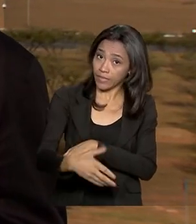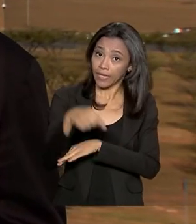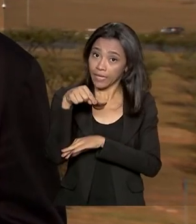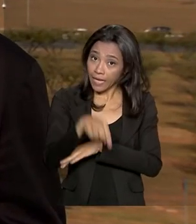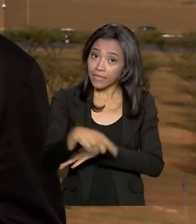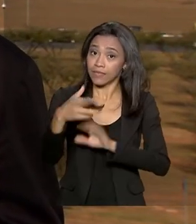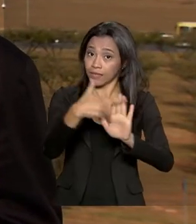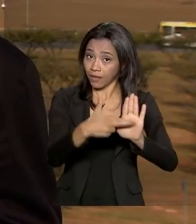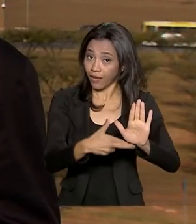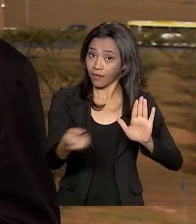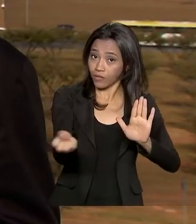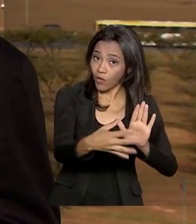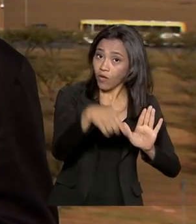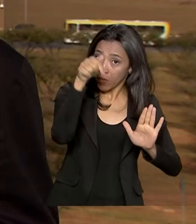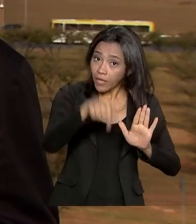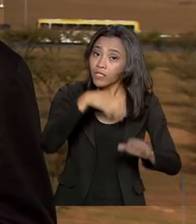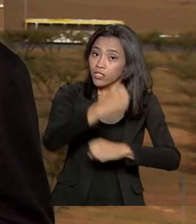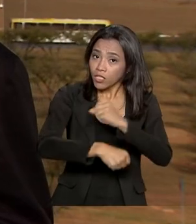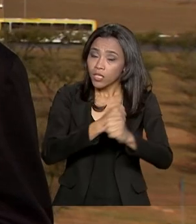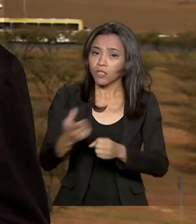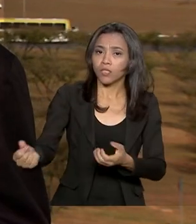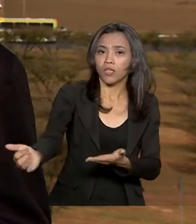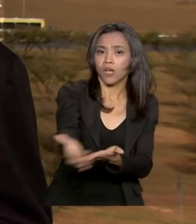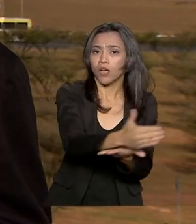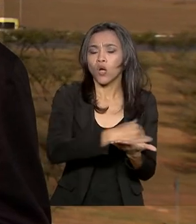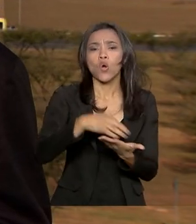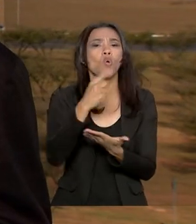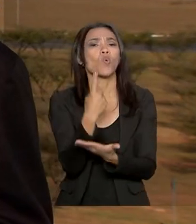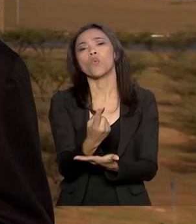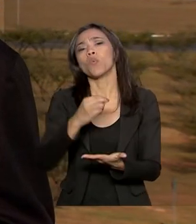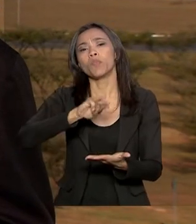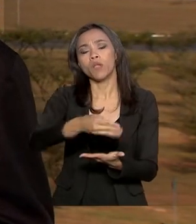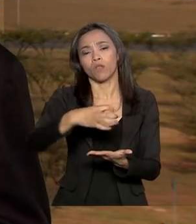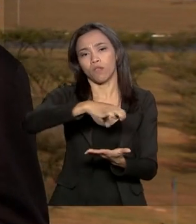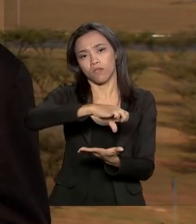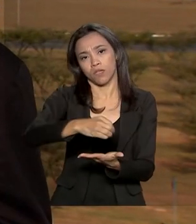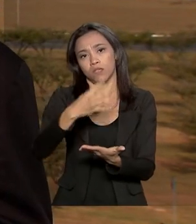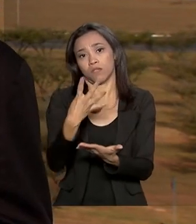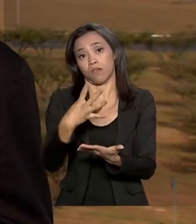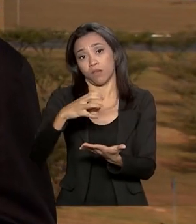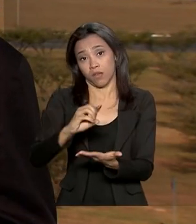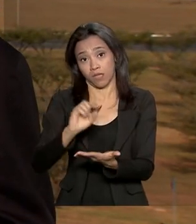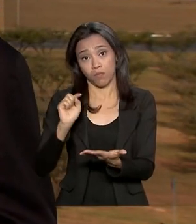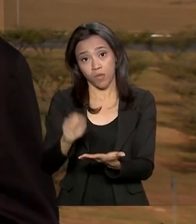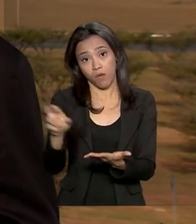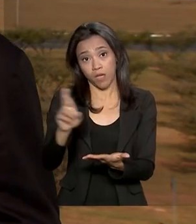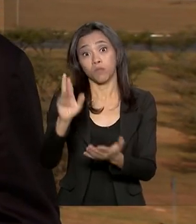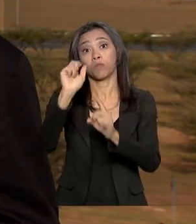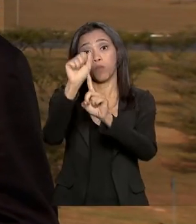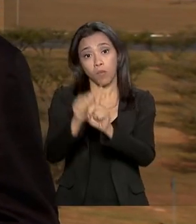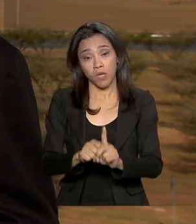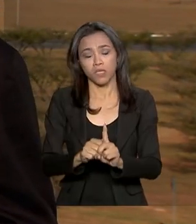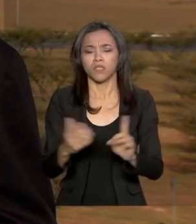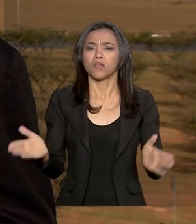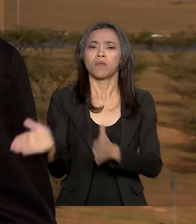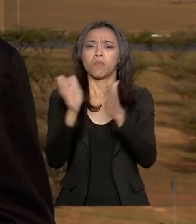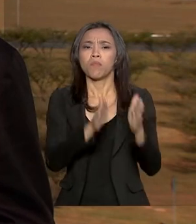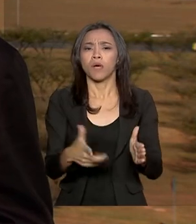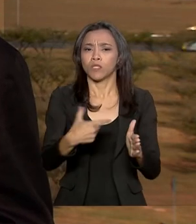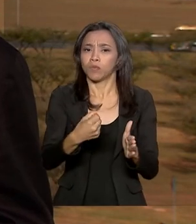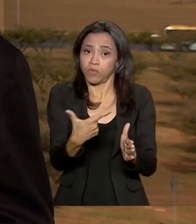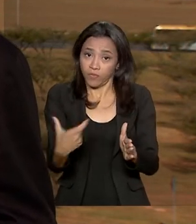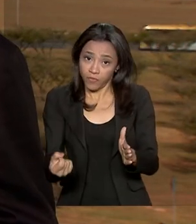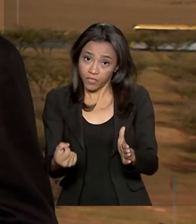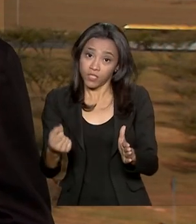na arrecadação este ano será de 1.940.000 reais por mês. Para 2020, a redução das alíquotas